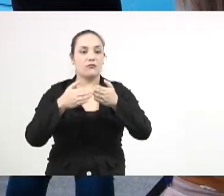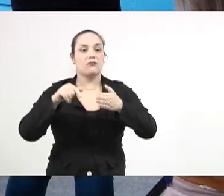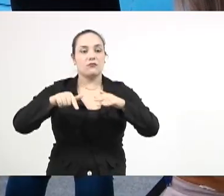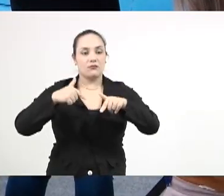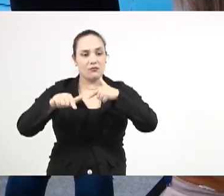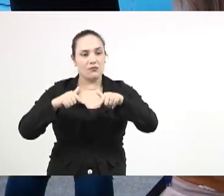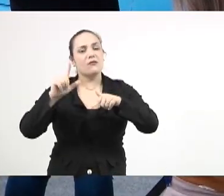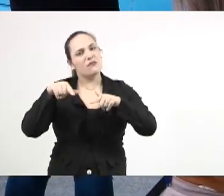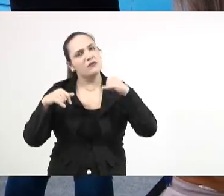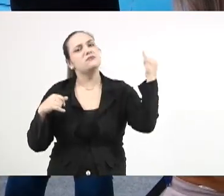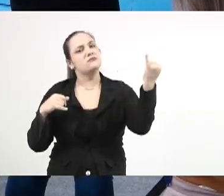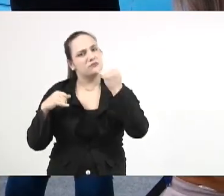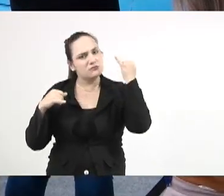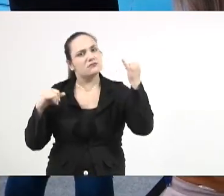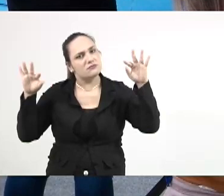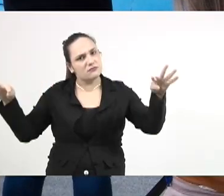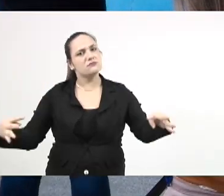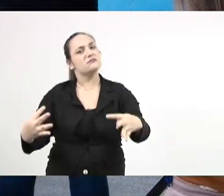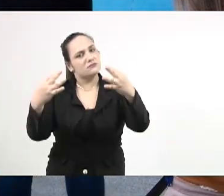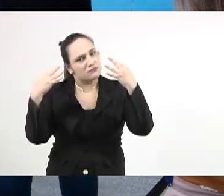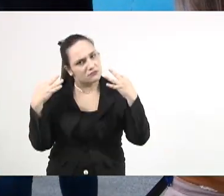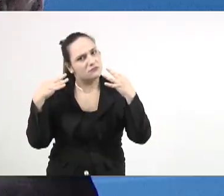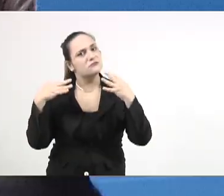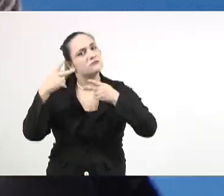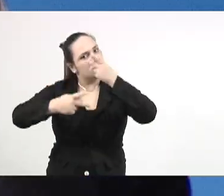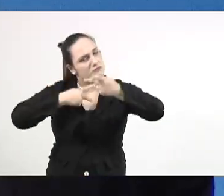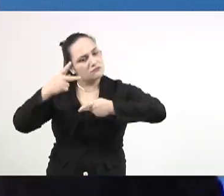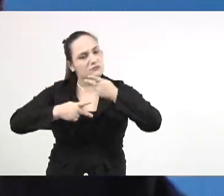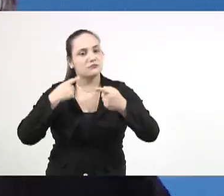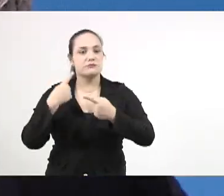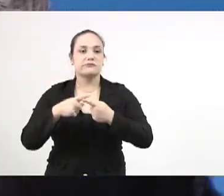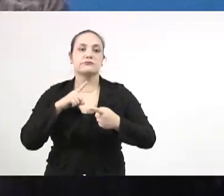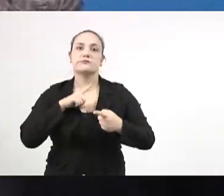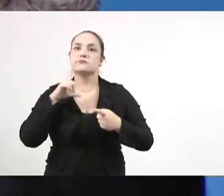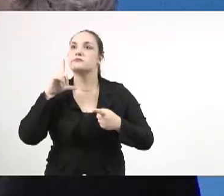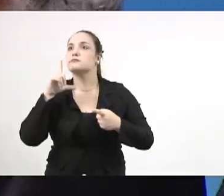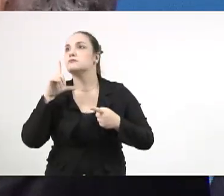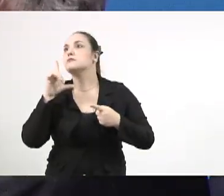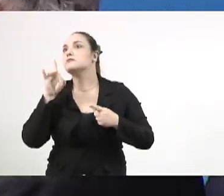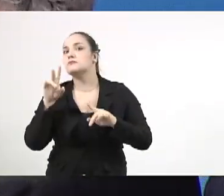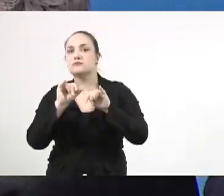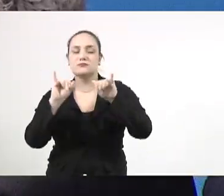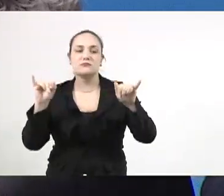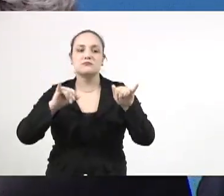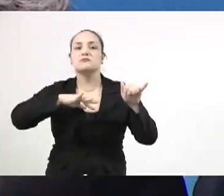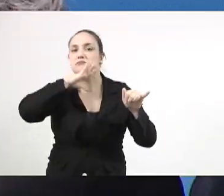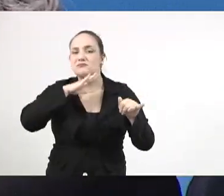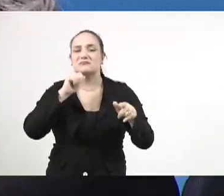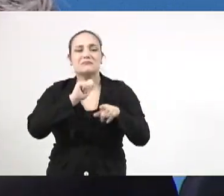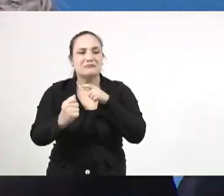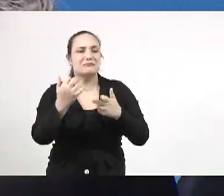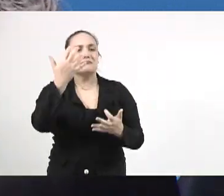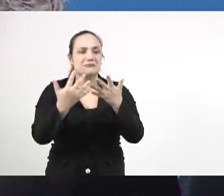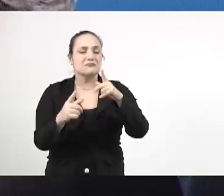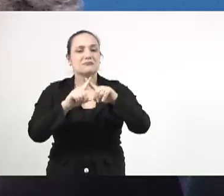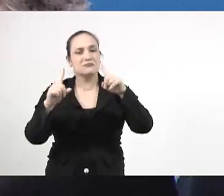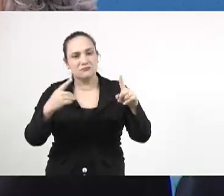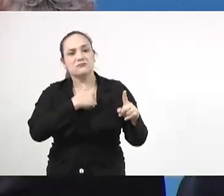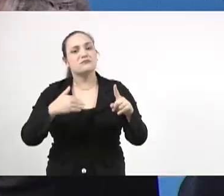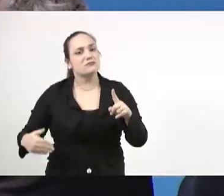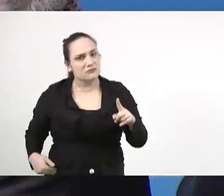é importante a gente dar esse retorno aqui, porque a gente só vê notícia de queimada, e o governador disse que é